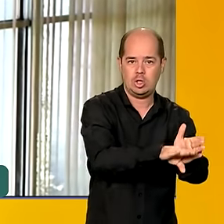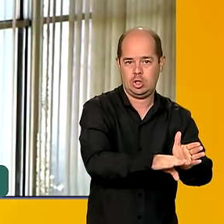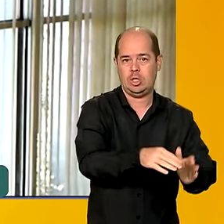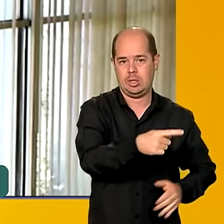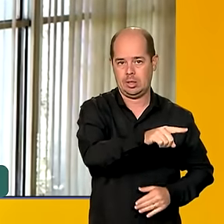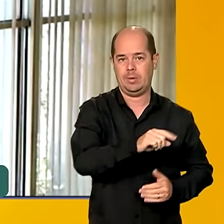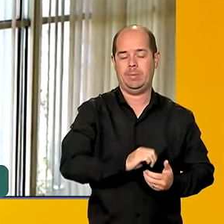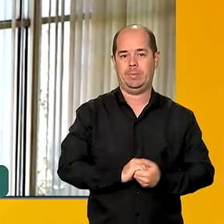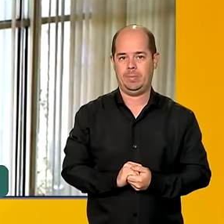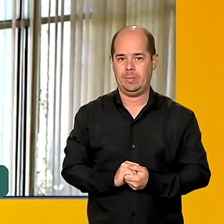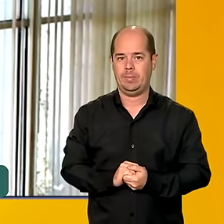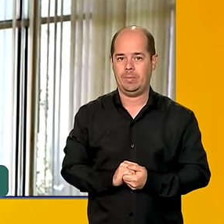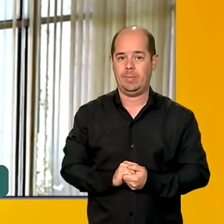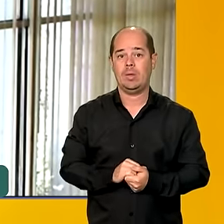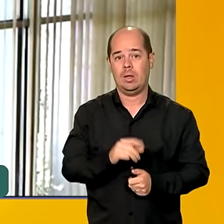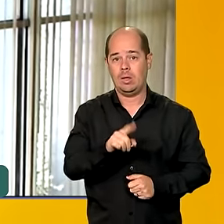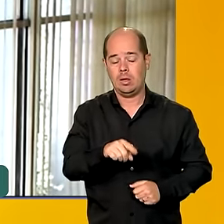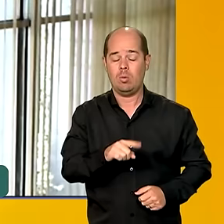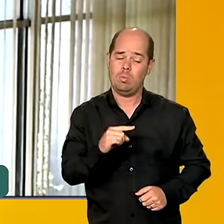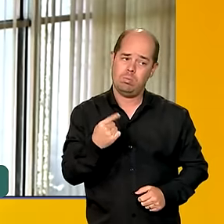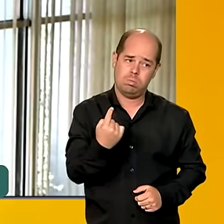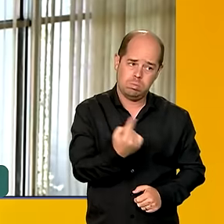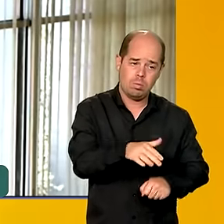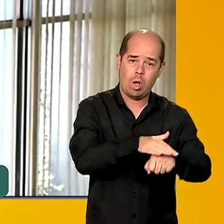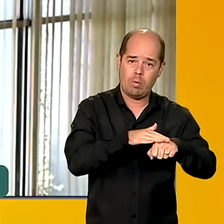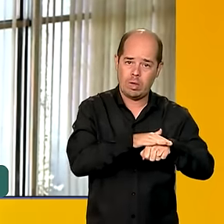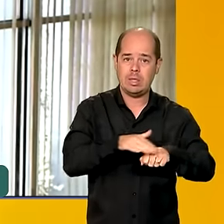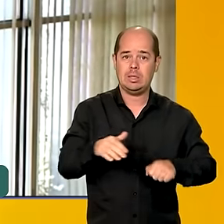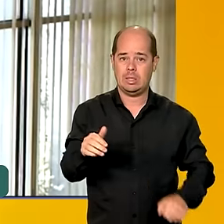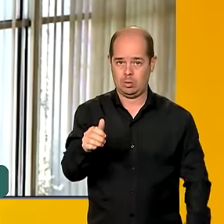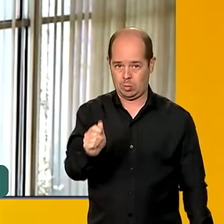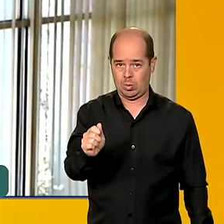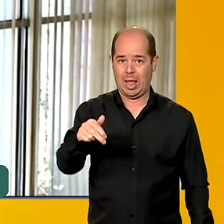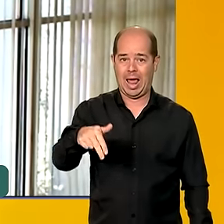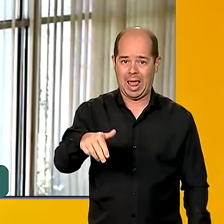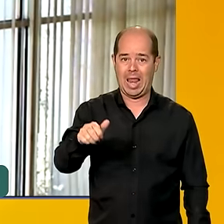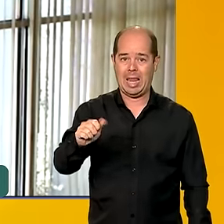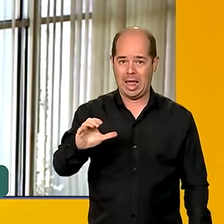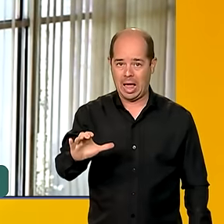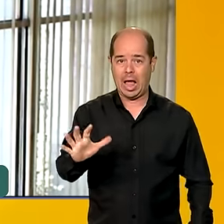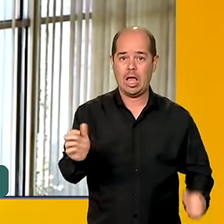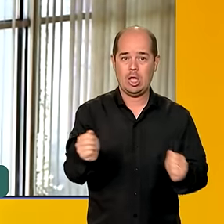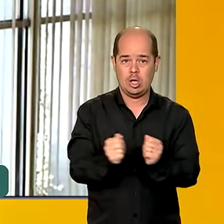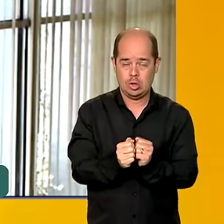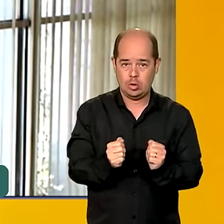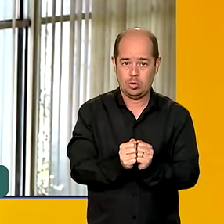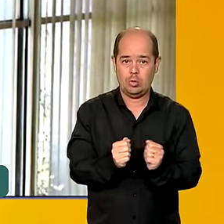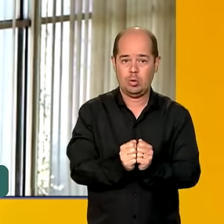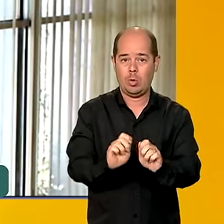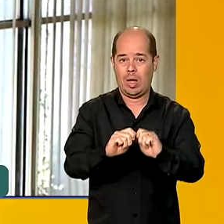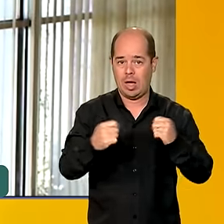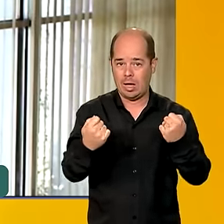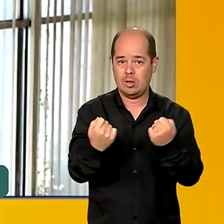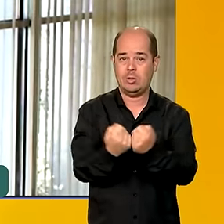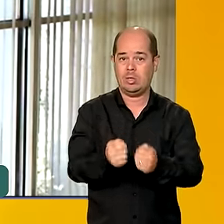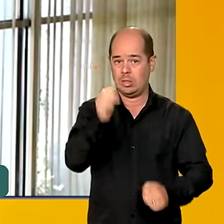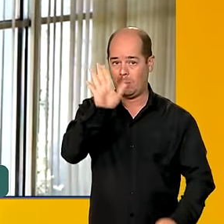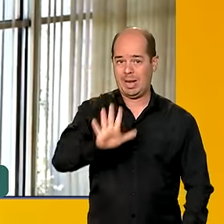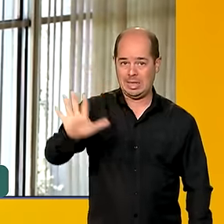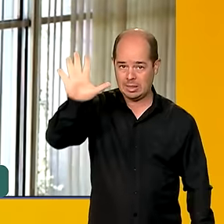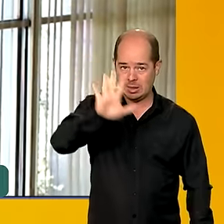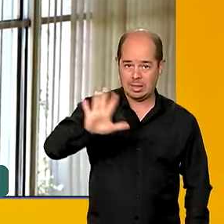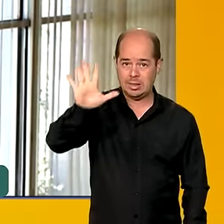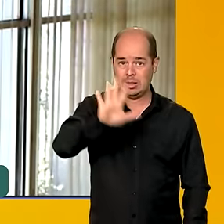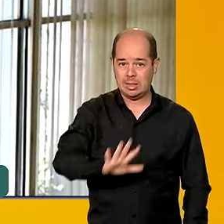que nós estamos tratando com a ANAC, junto com a Associação Brasileira de Empresas Aéreas, a AVEAR. Isso